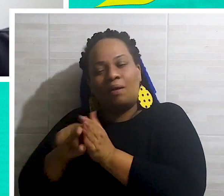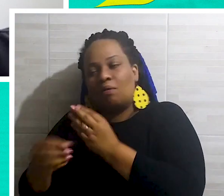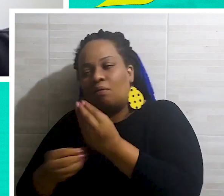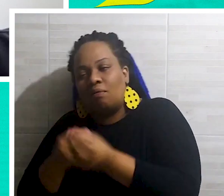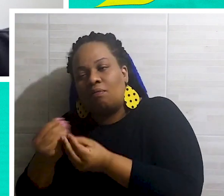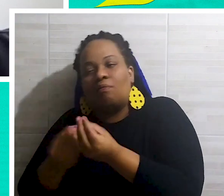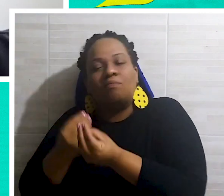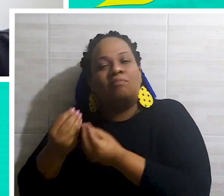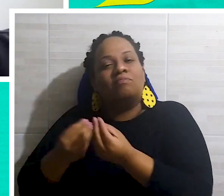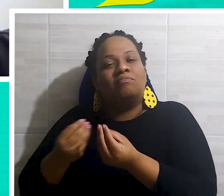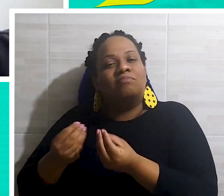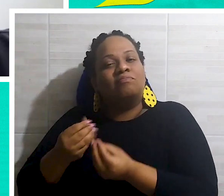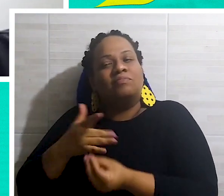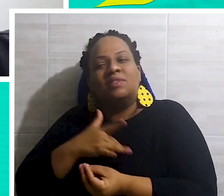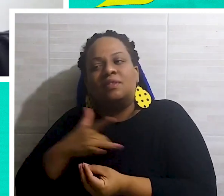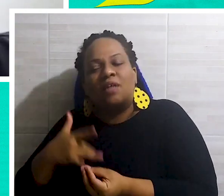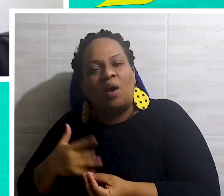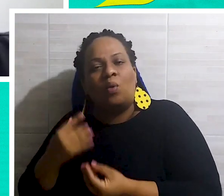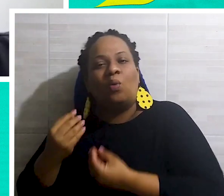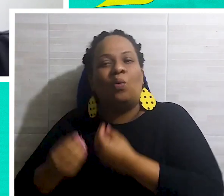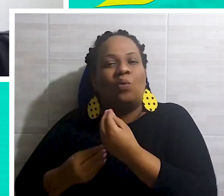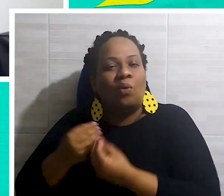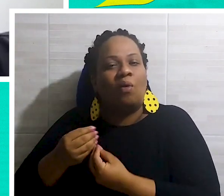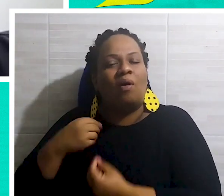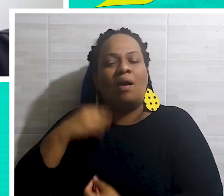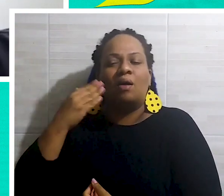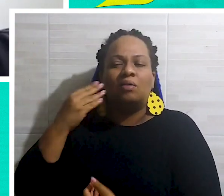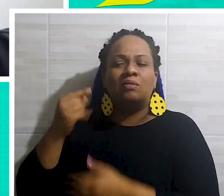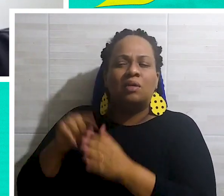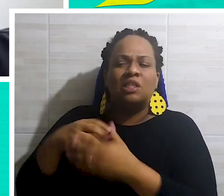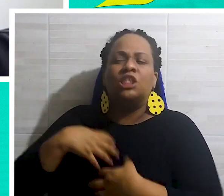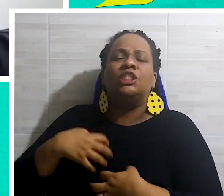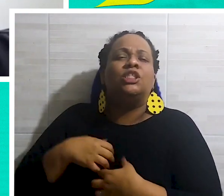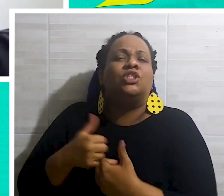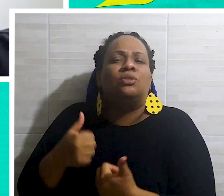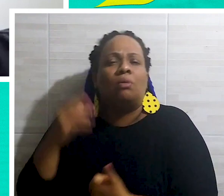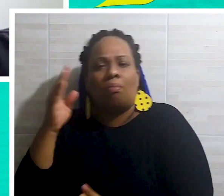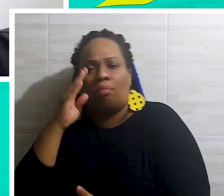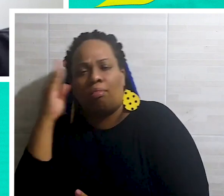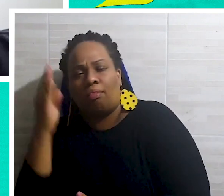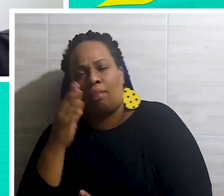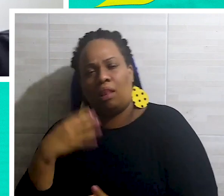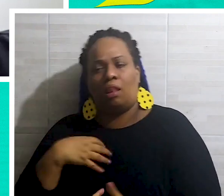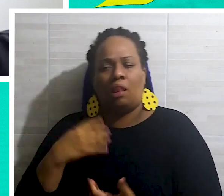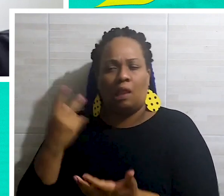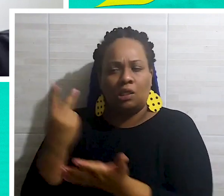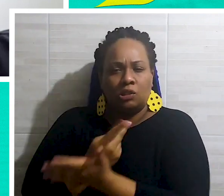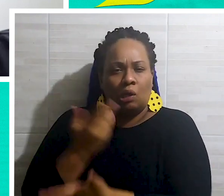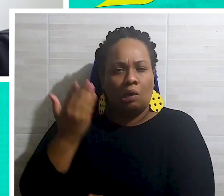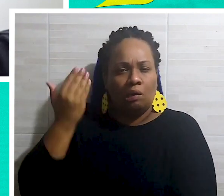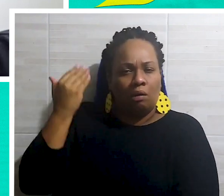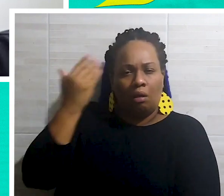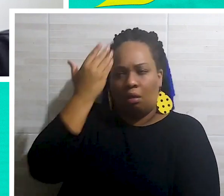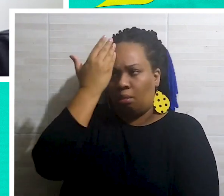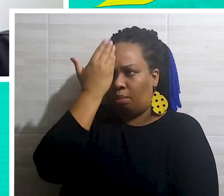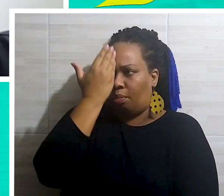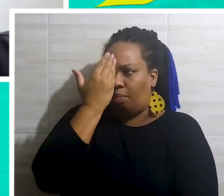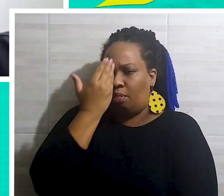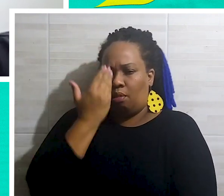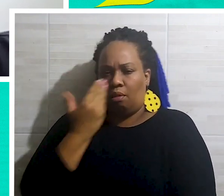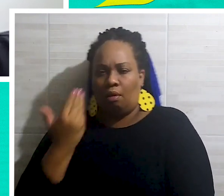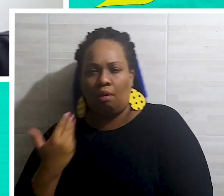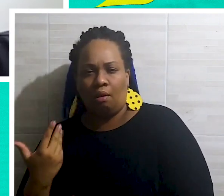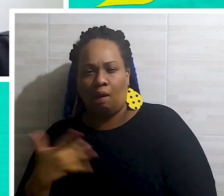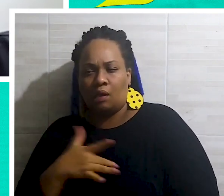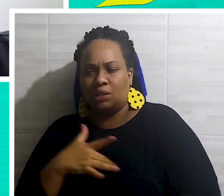nessa sala é feita uma triagem com ele, uma pré-triagem. E ali você sabe, por exemplo, se ele está se sentindo mal, se ele teve algum histórico de derrame,